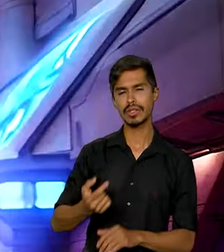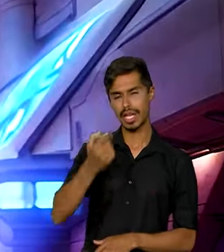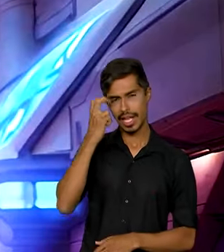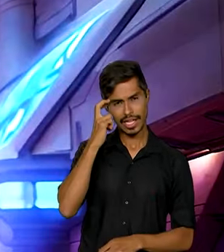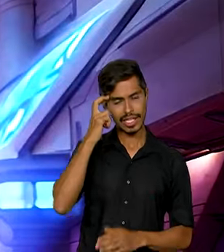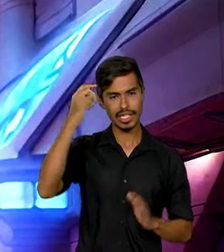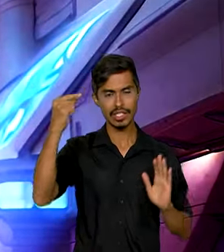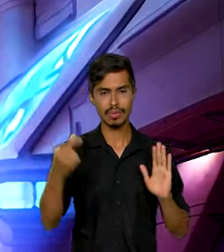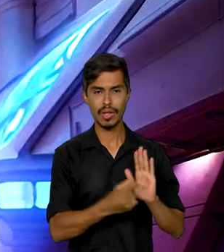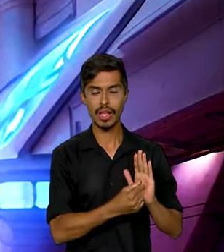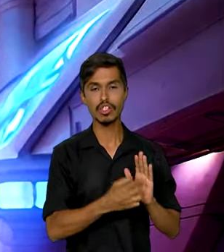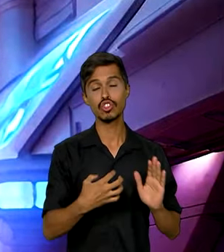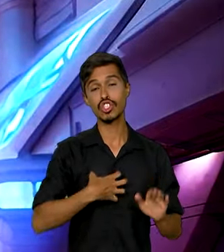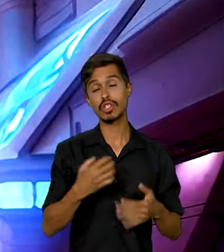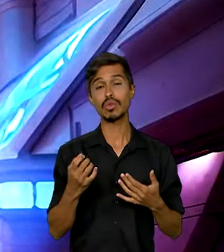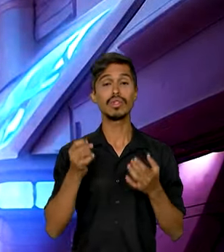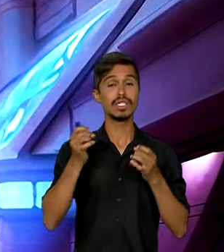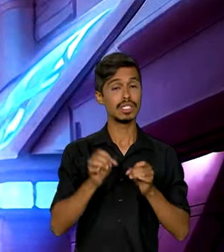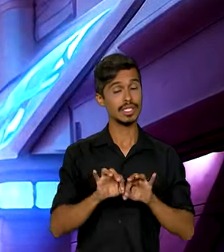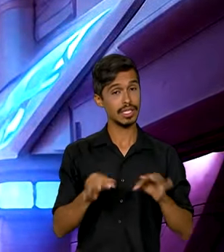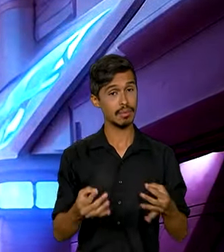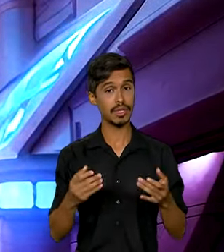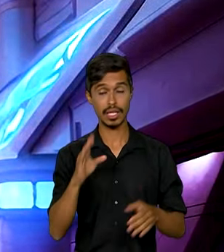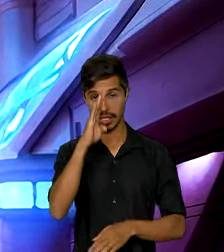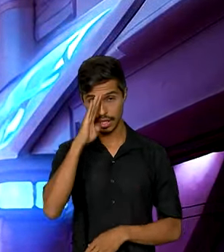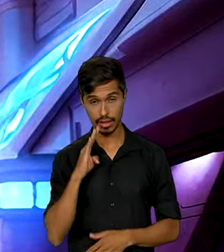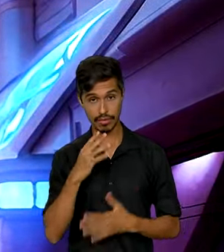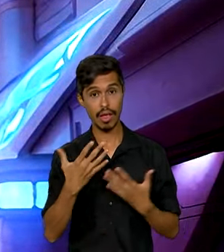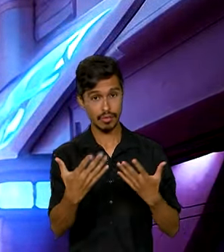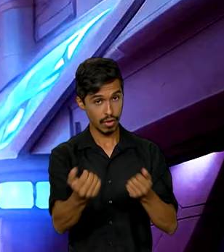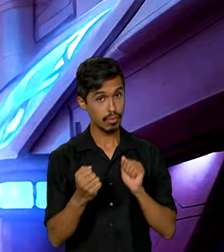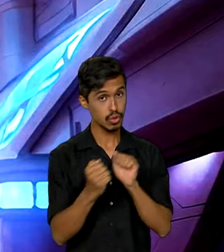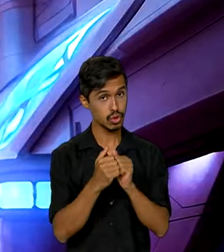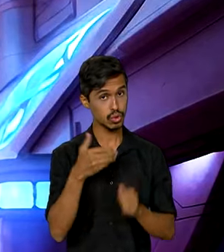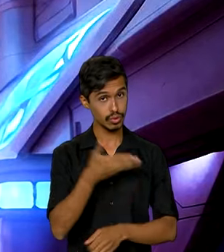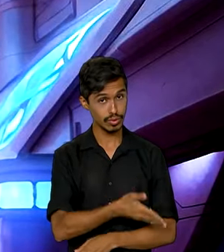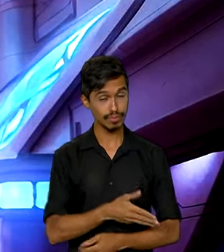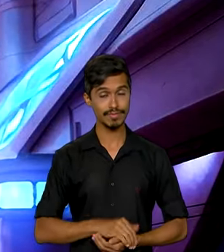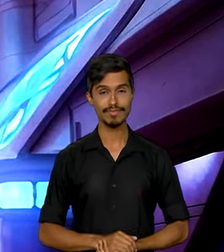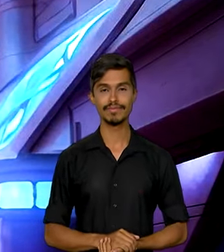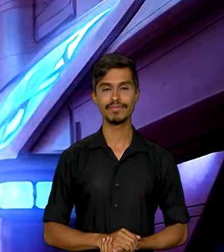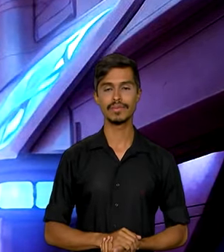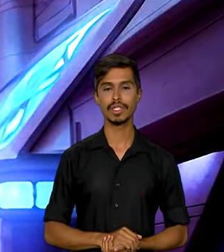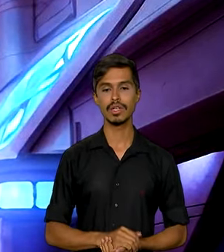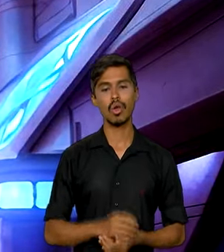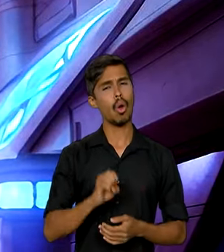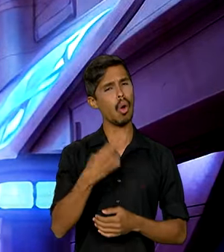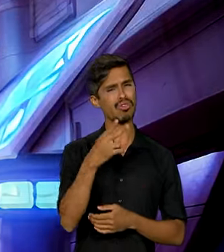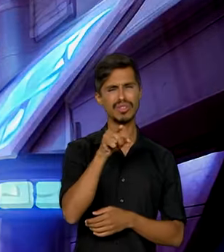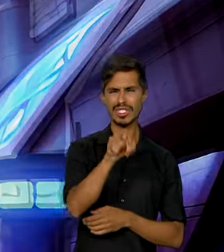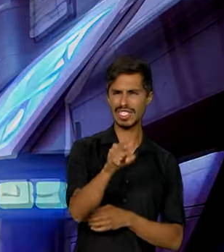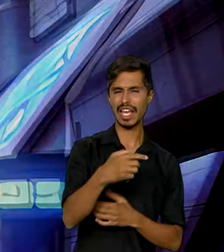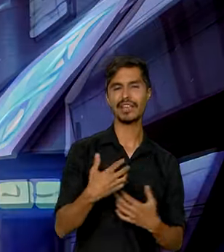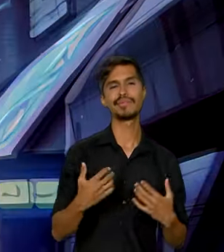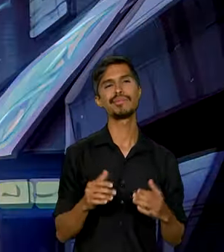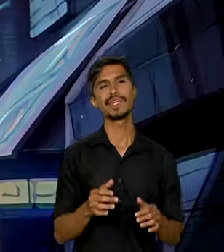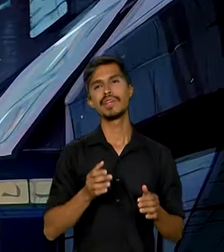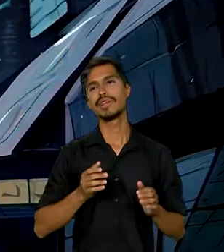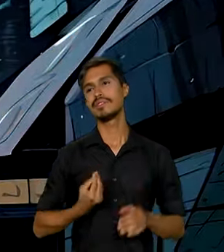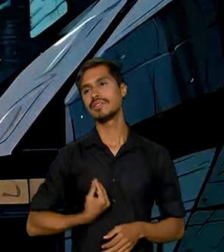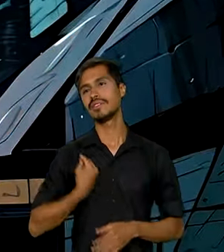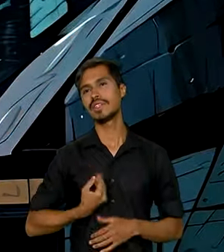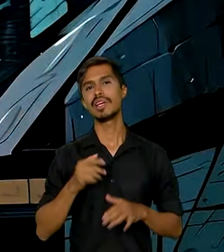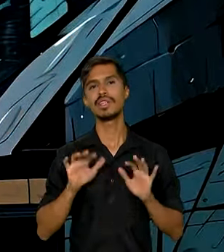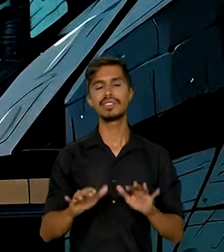de forma simples e gratuita. Quer embarcar comigo nesta jornada? Ou vai continuar vivendo na Idade da